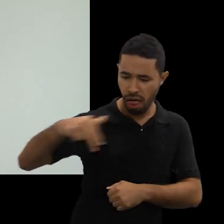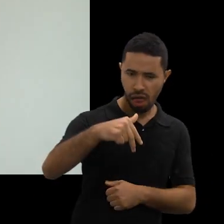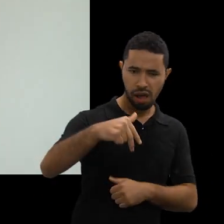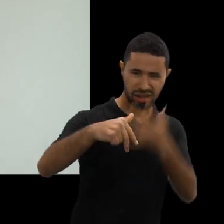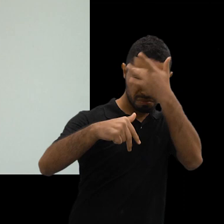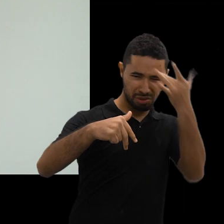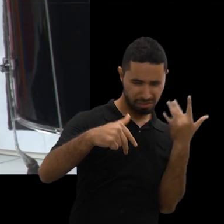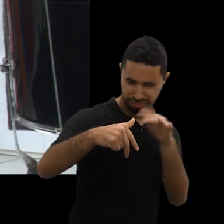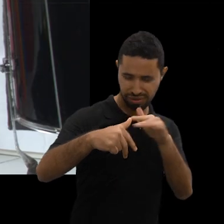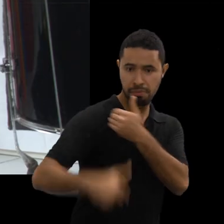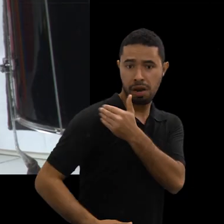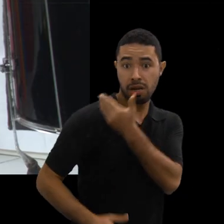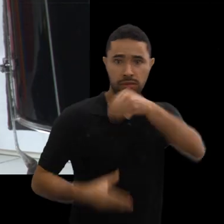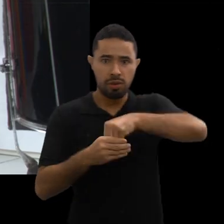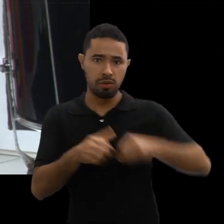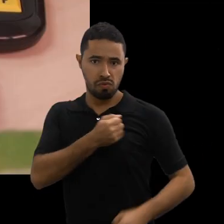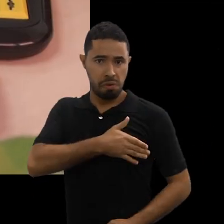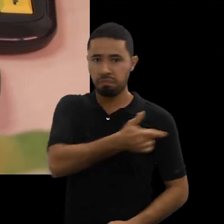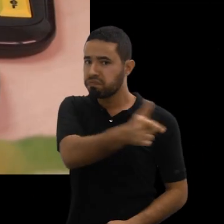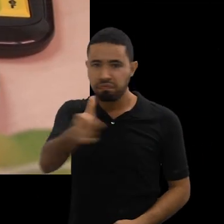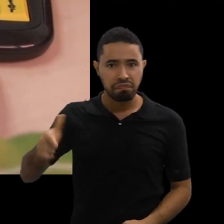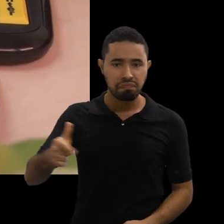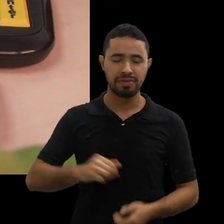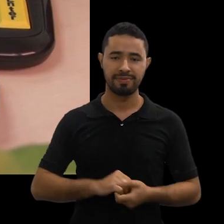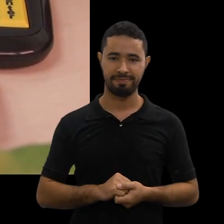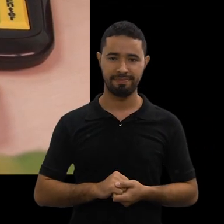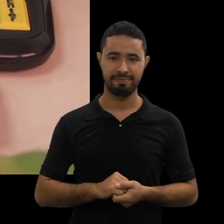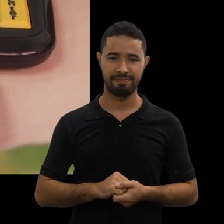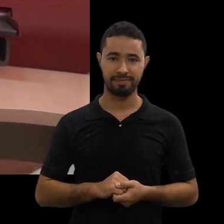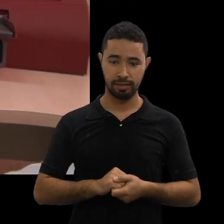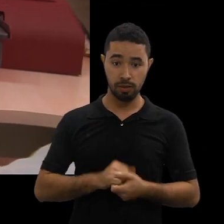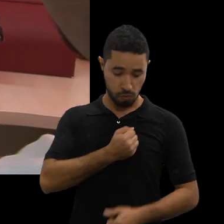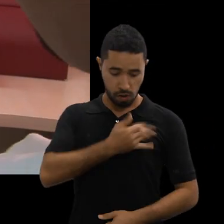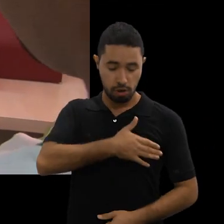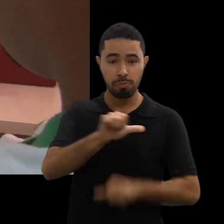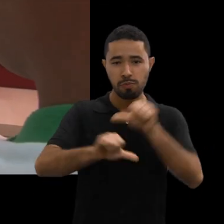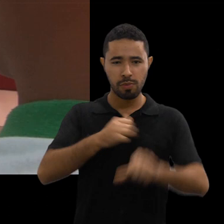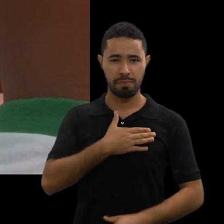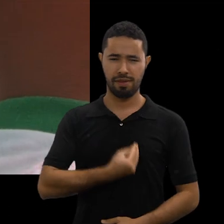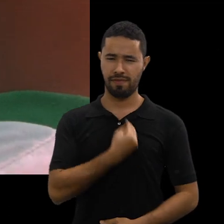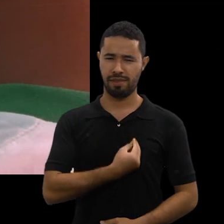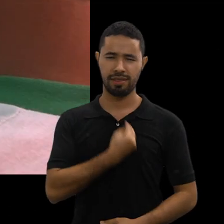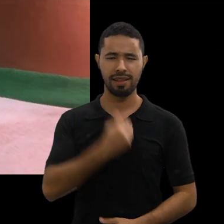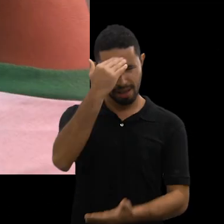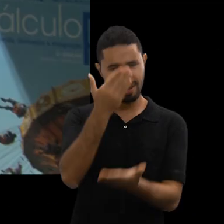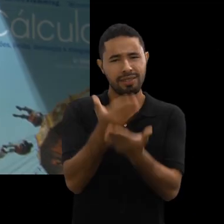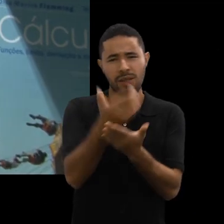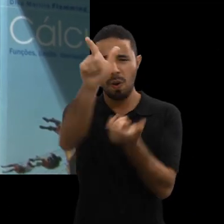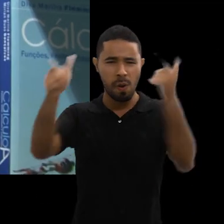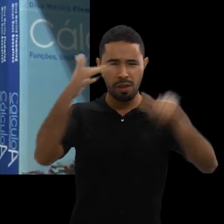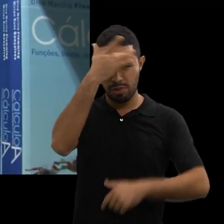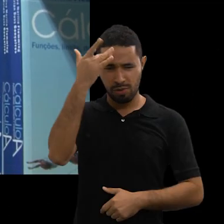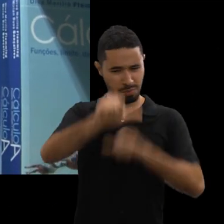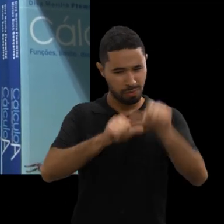E não sei olhar de estranho, não sei olhar diferente. Assim como o IFPE mudou minha vida, eu acredito que mudará